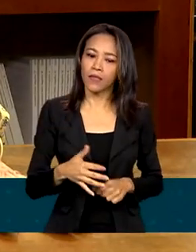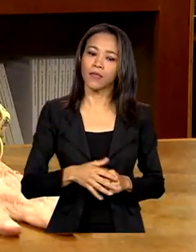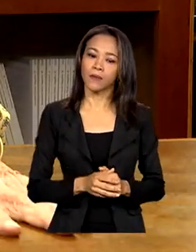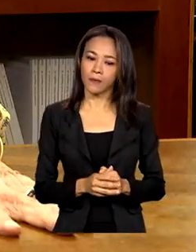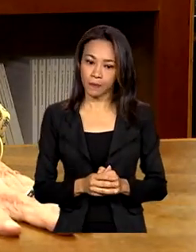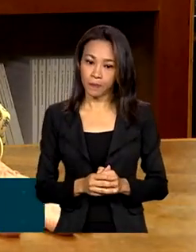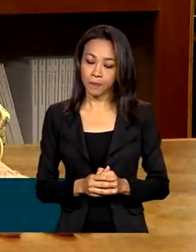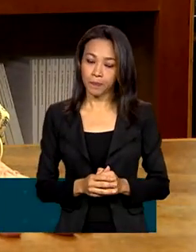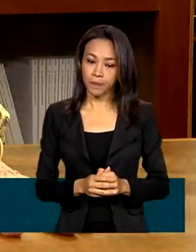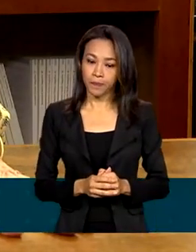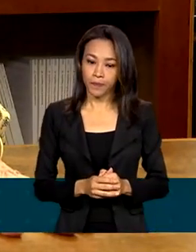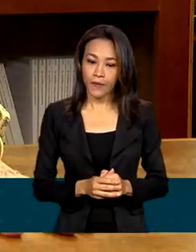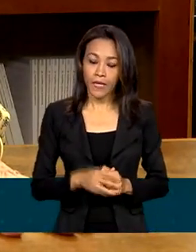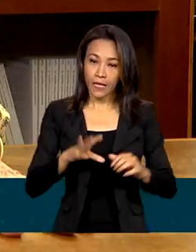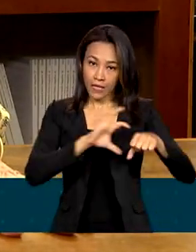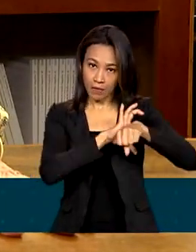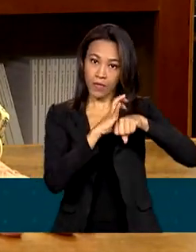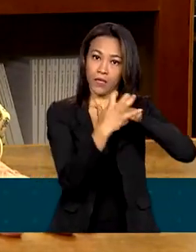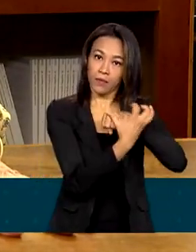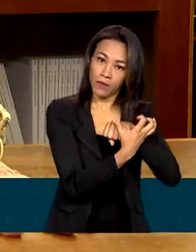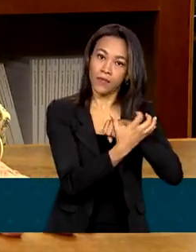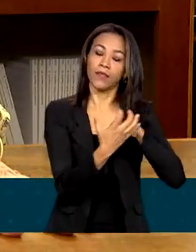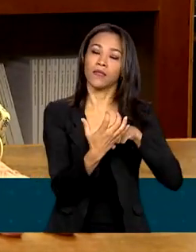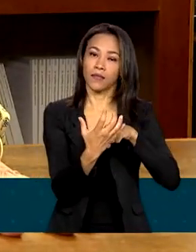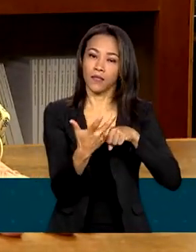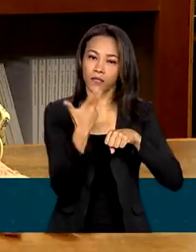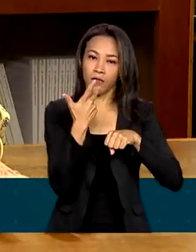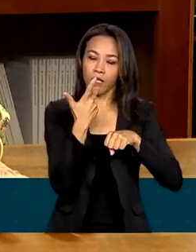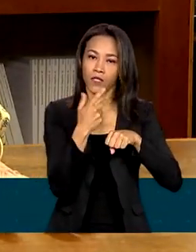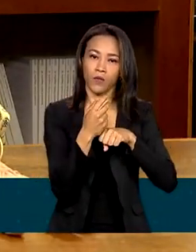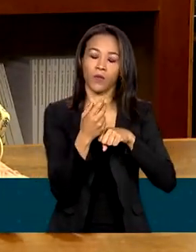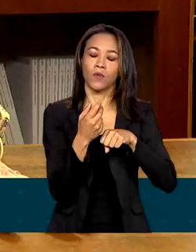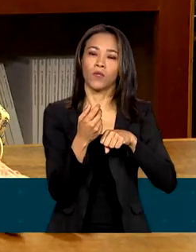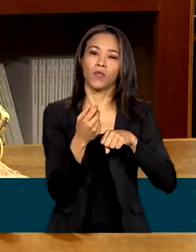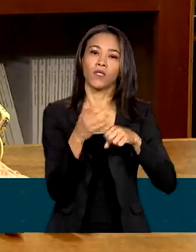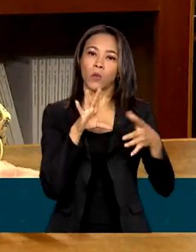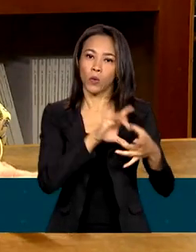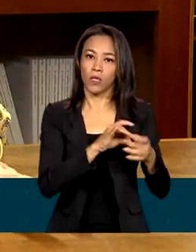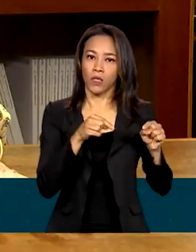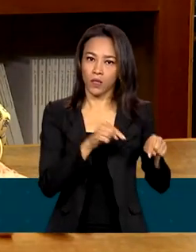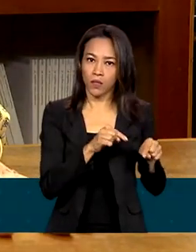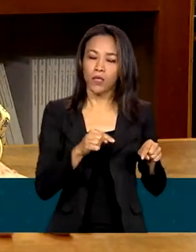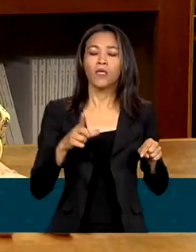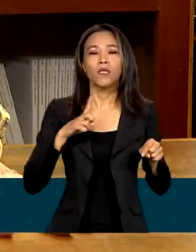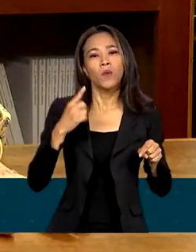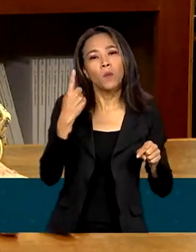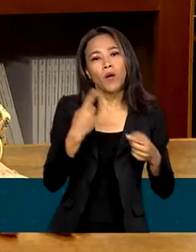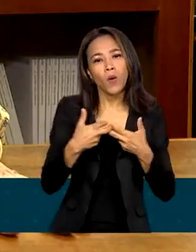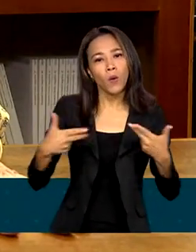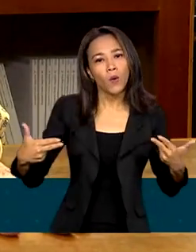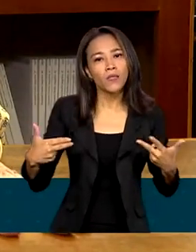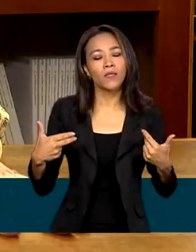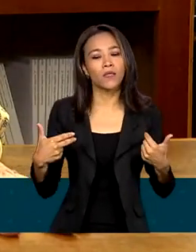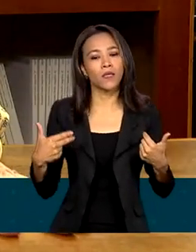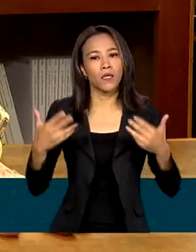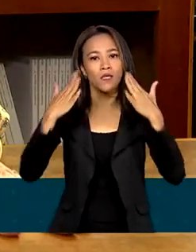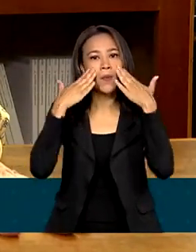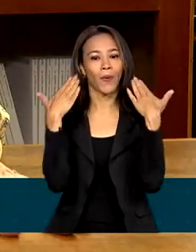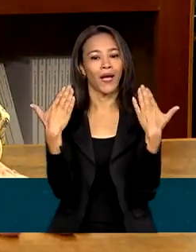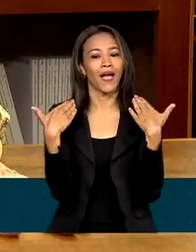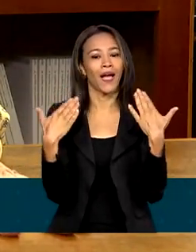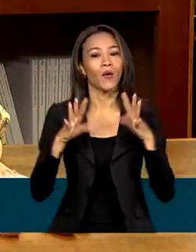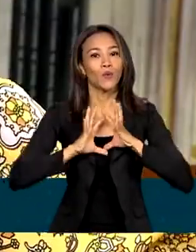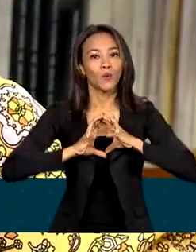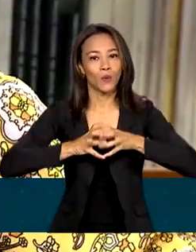hoje, tem uma coisa muito velada, que são os